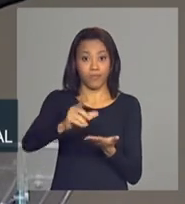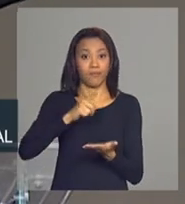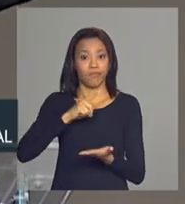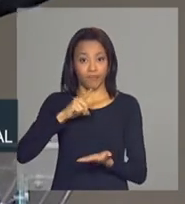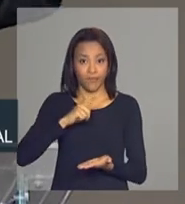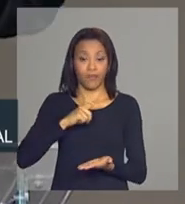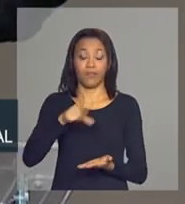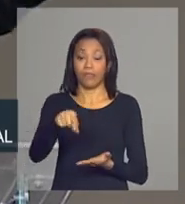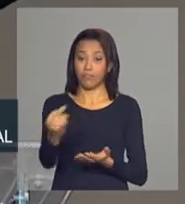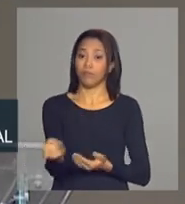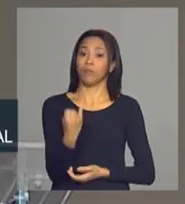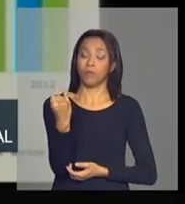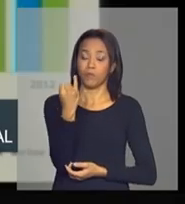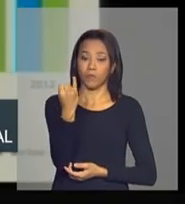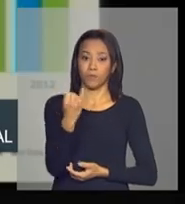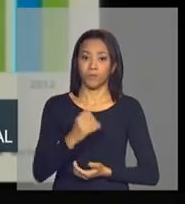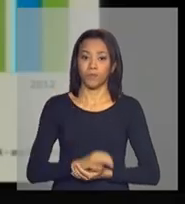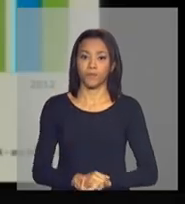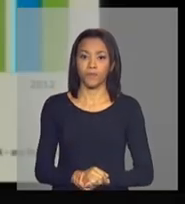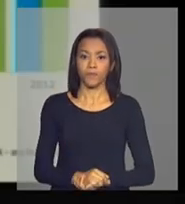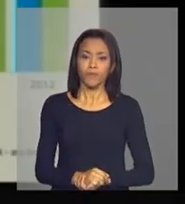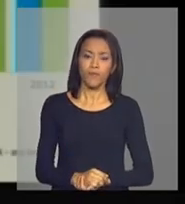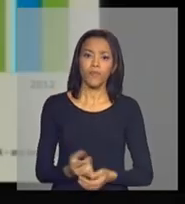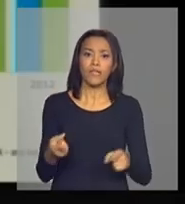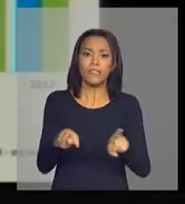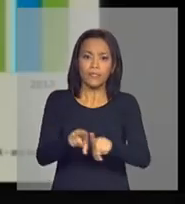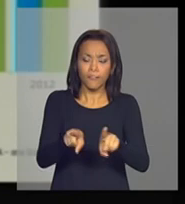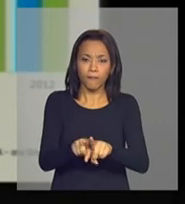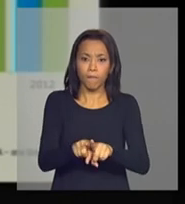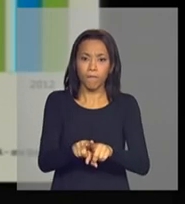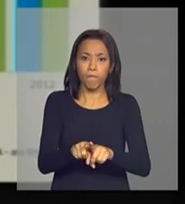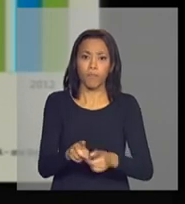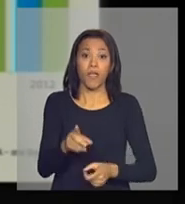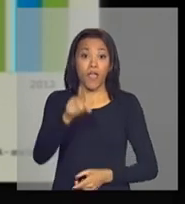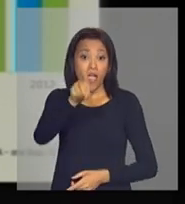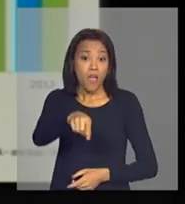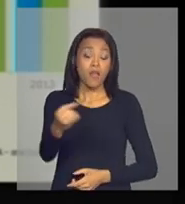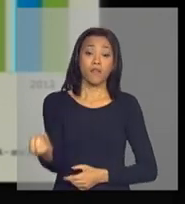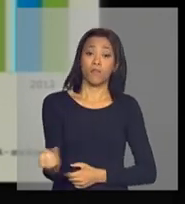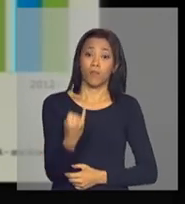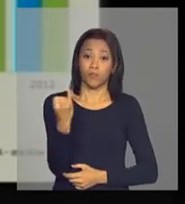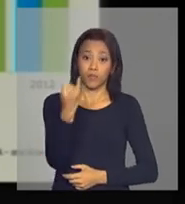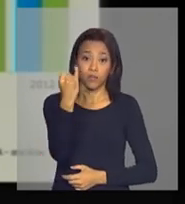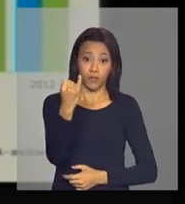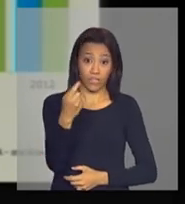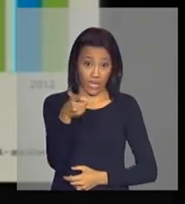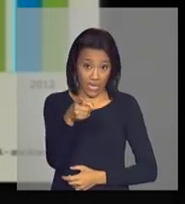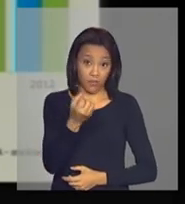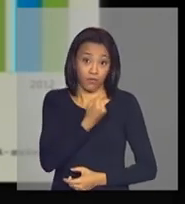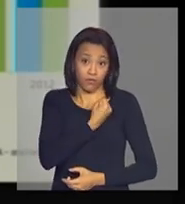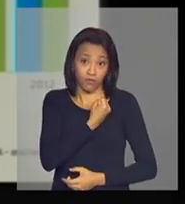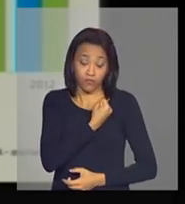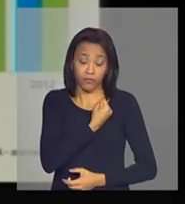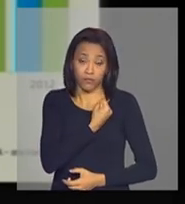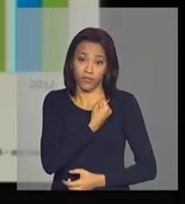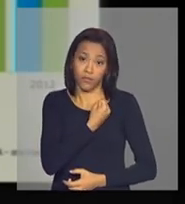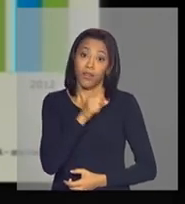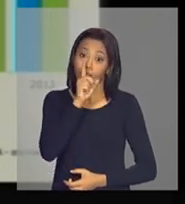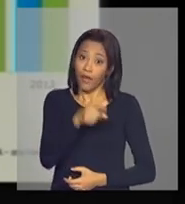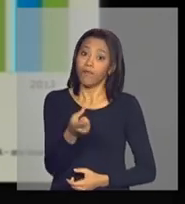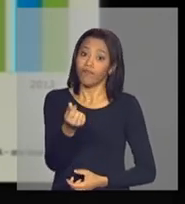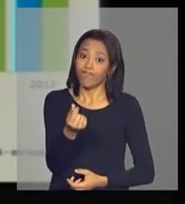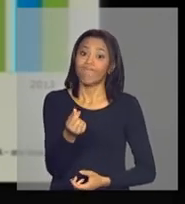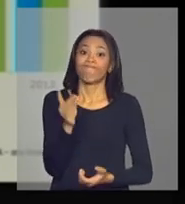importante e é relevante esses números são em reais